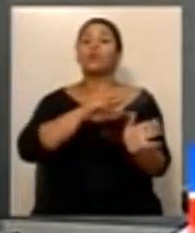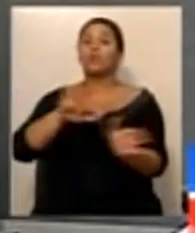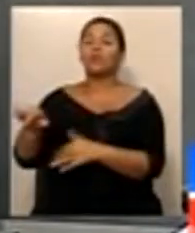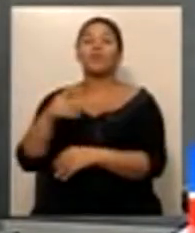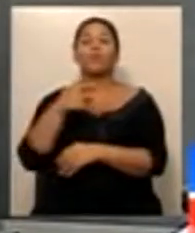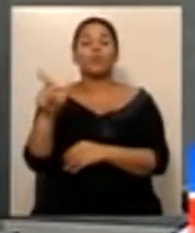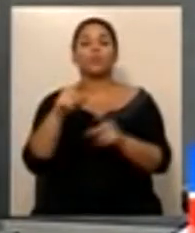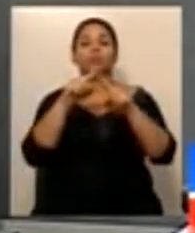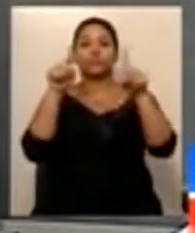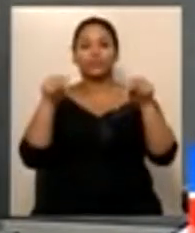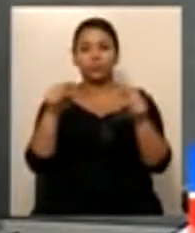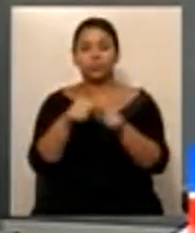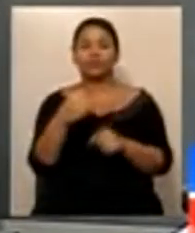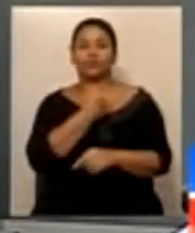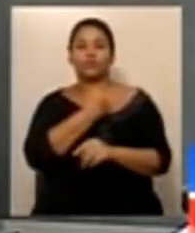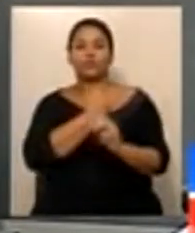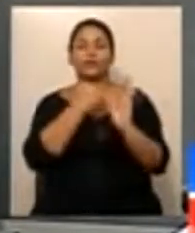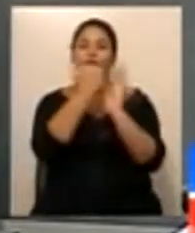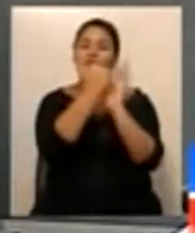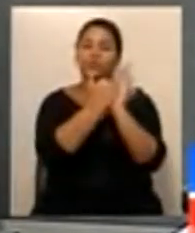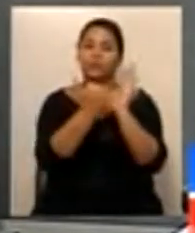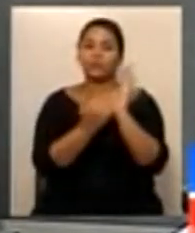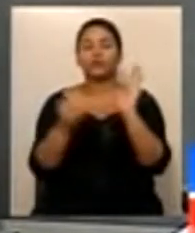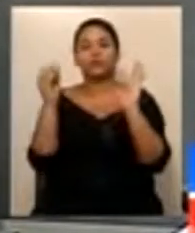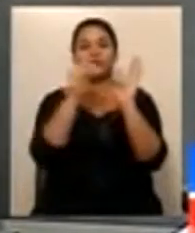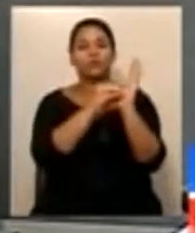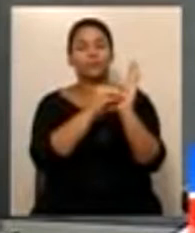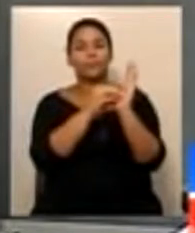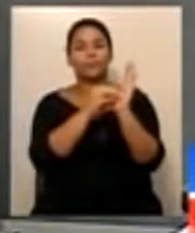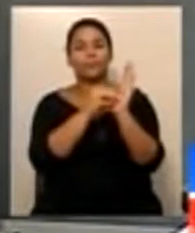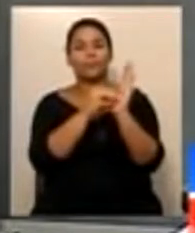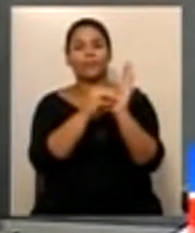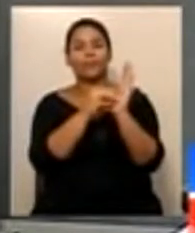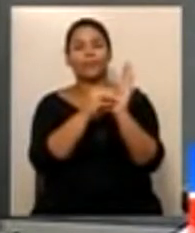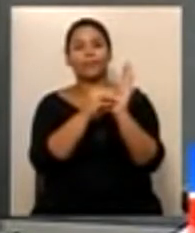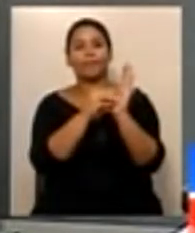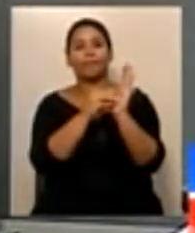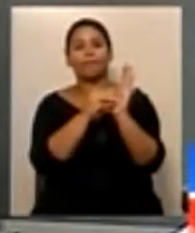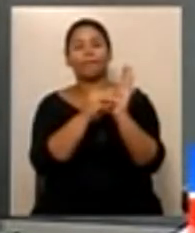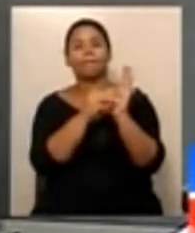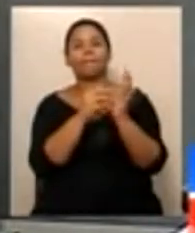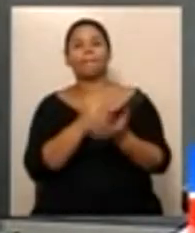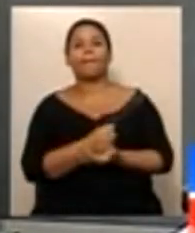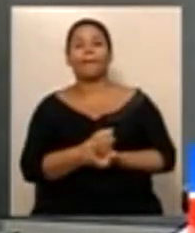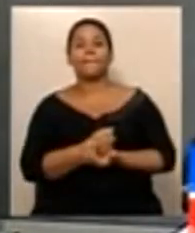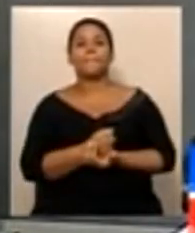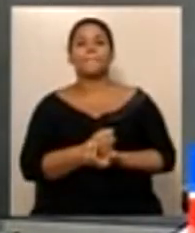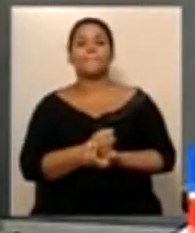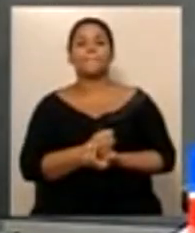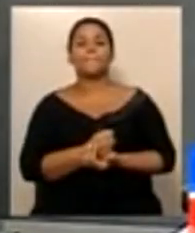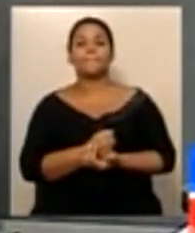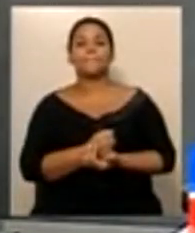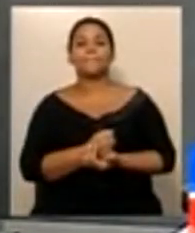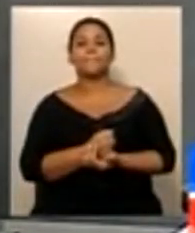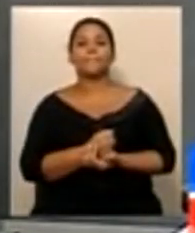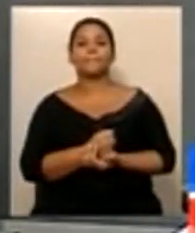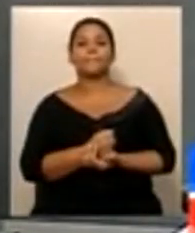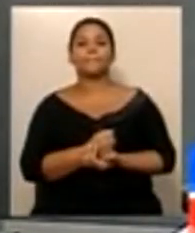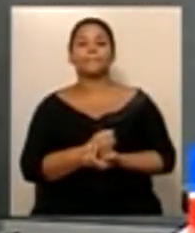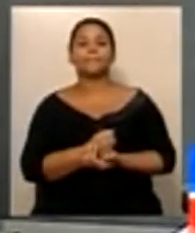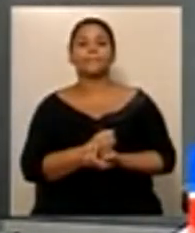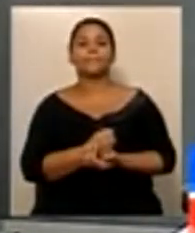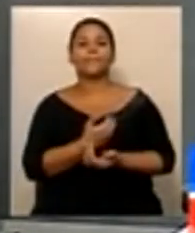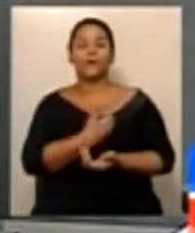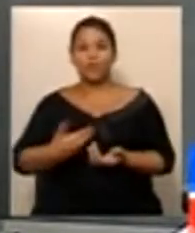interessado mesmo a diretora da Assembleia Legislativa, projeto número 462, barra 2013, dispõe sobre o reajuste dos subsídios do